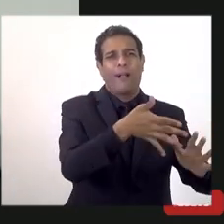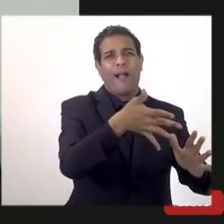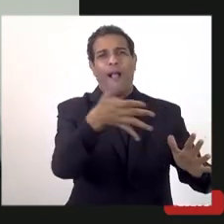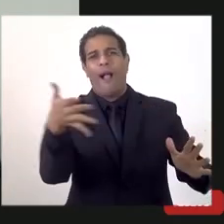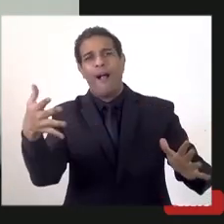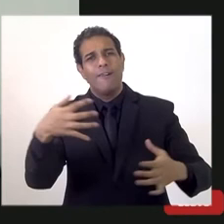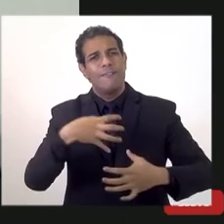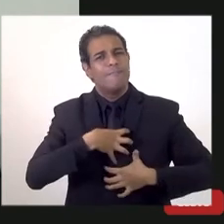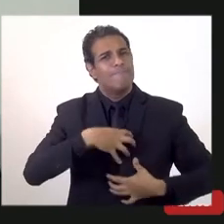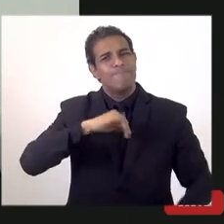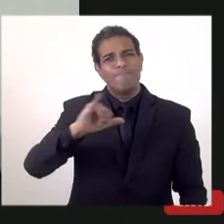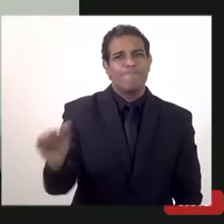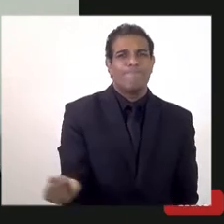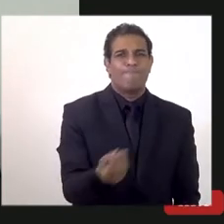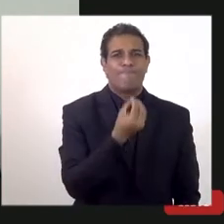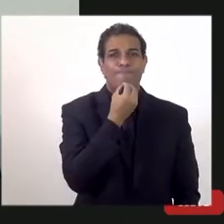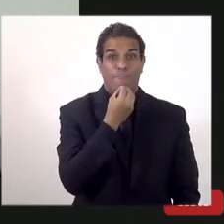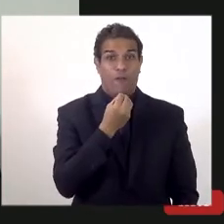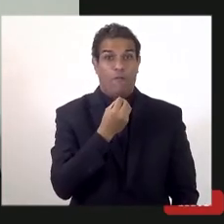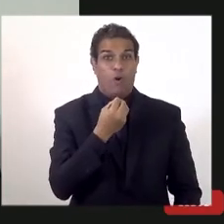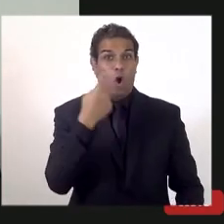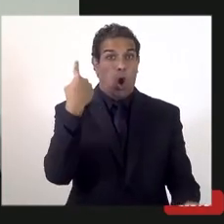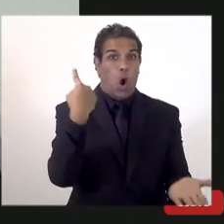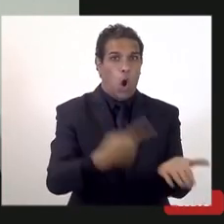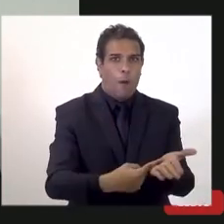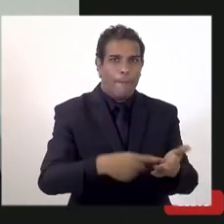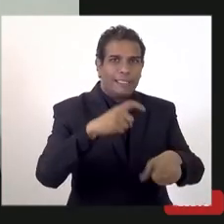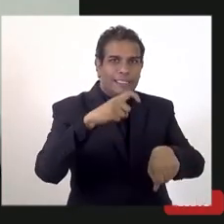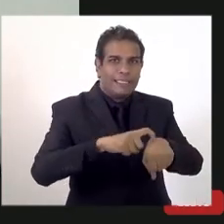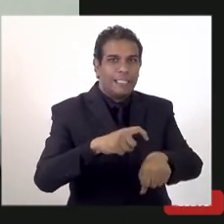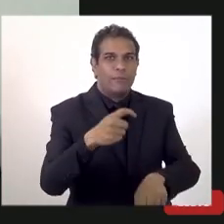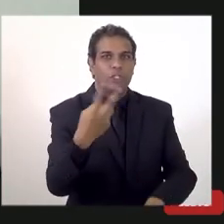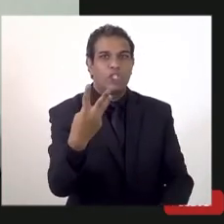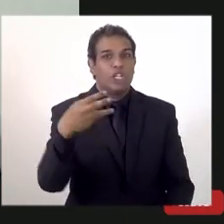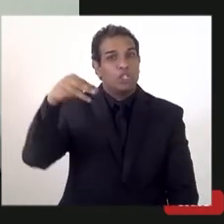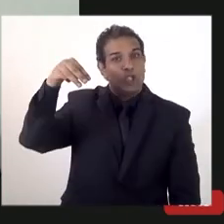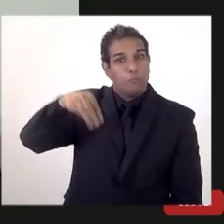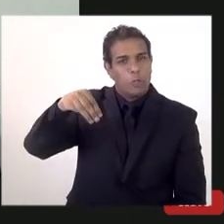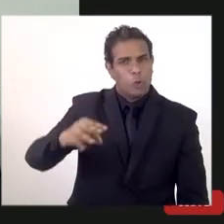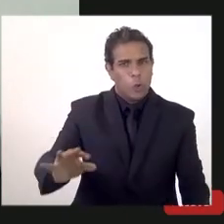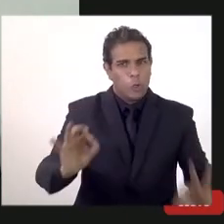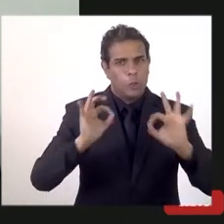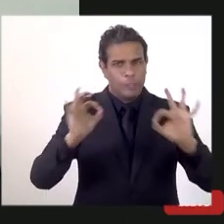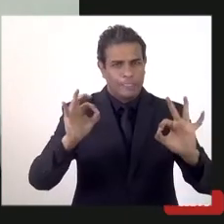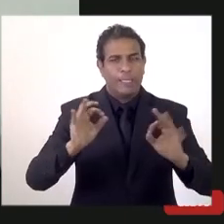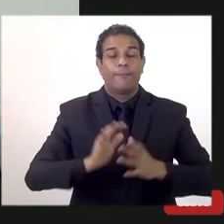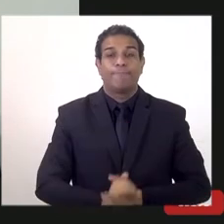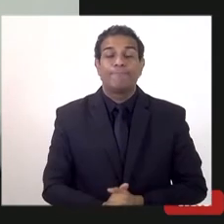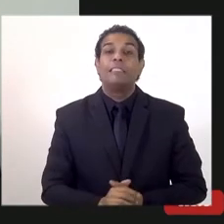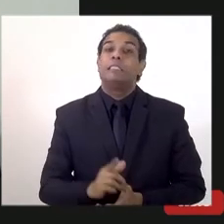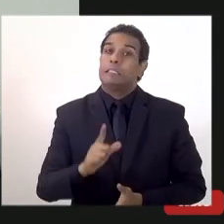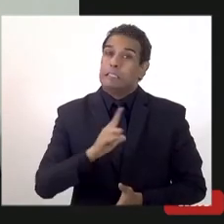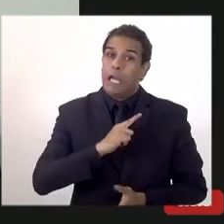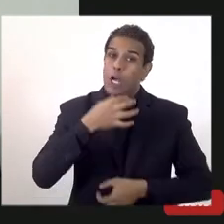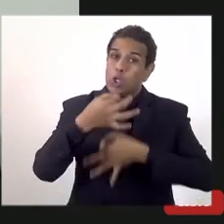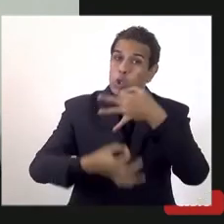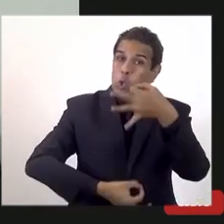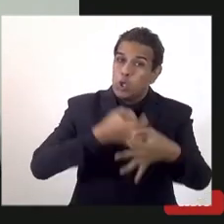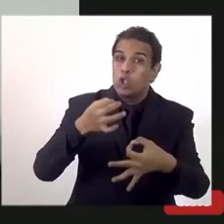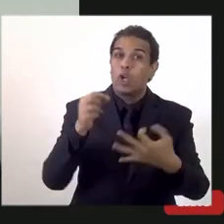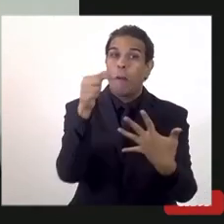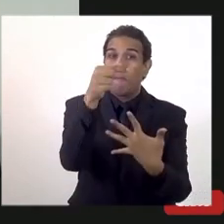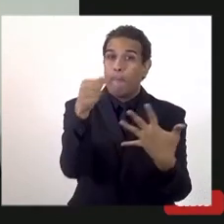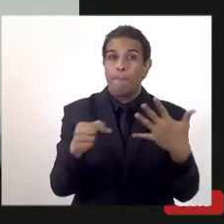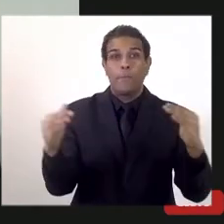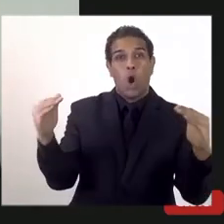e eu estou aqui marcando o meu tempo para ver se consigo obedecer os três minutos, a gente tem aqui algumas considerações e até em continuidade com o que